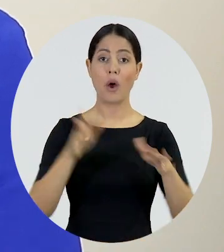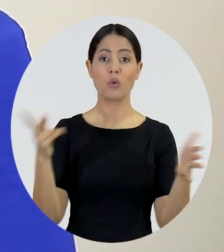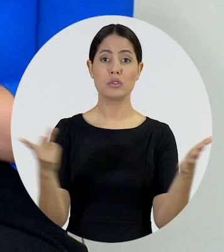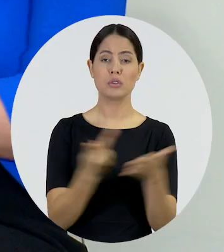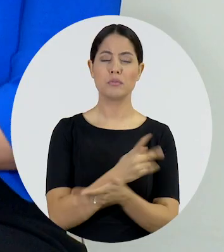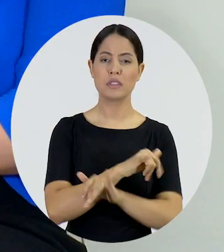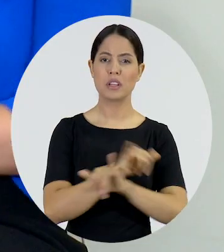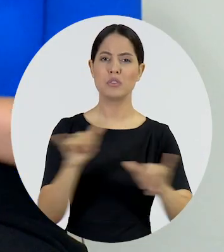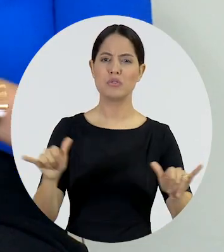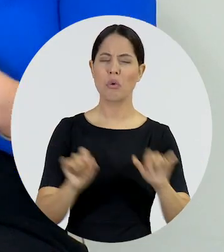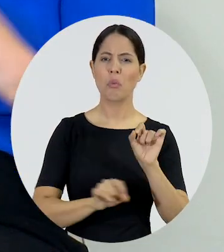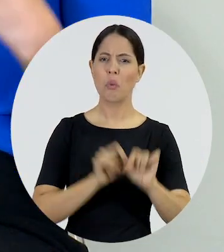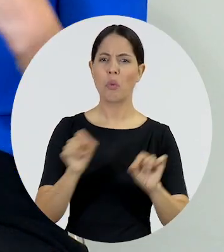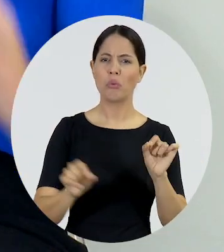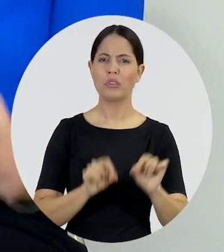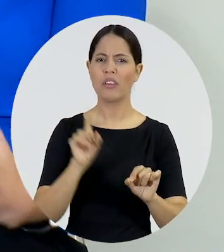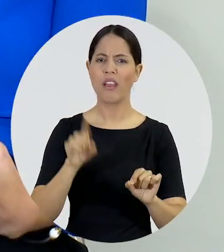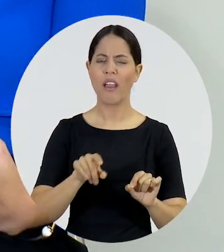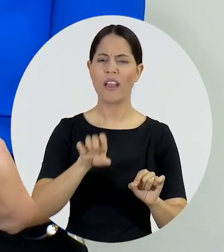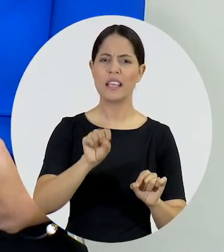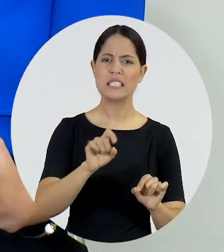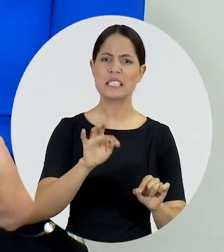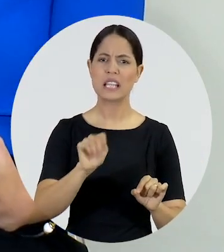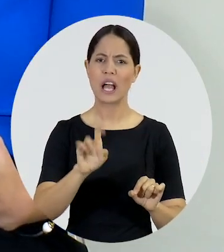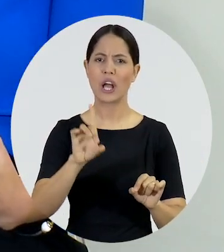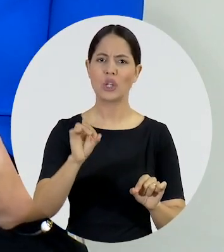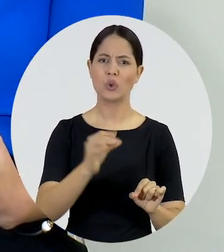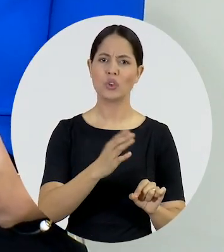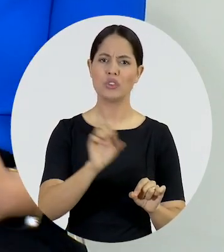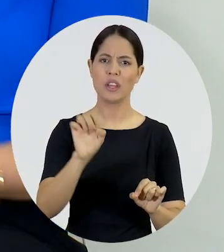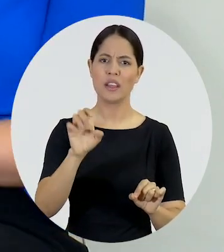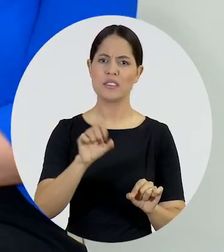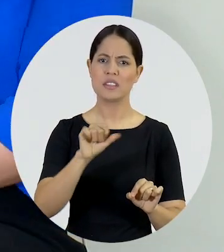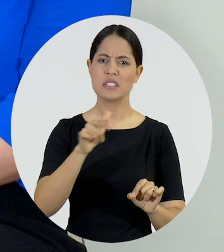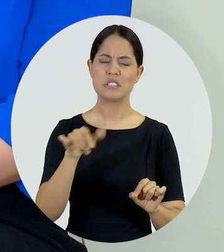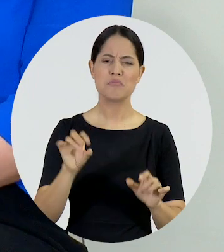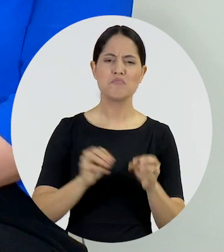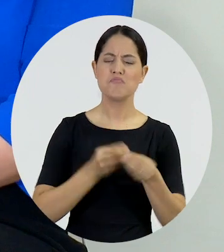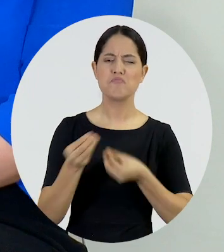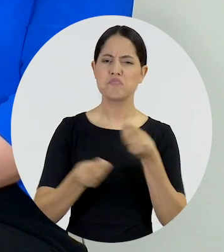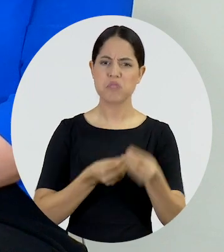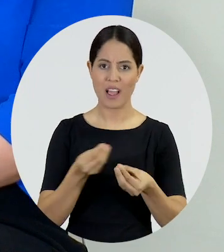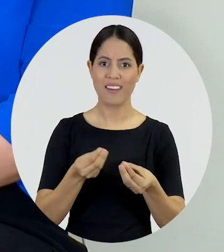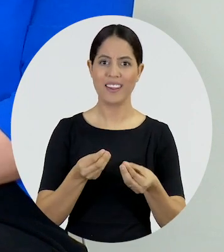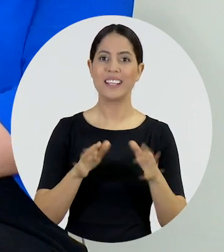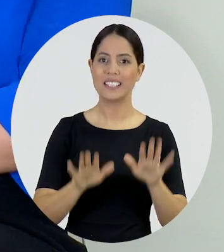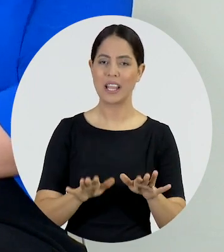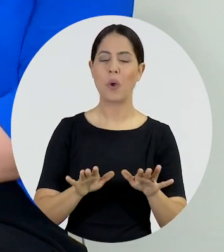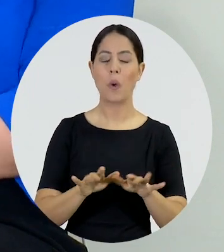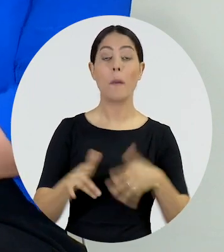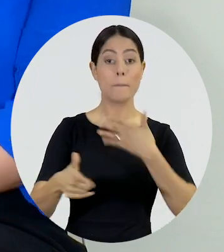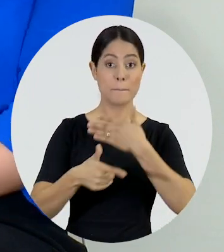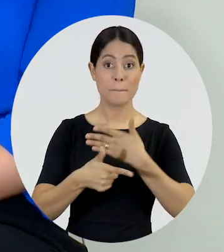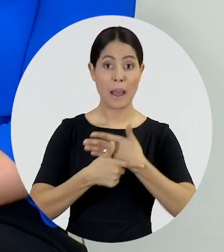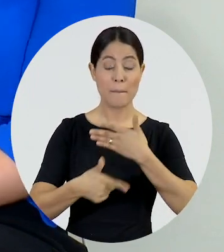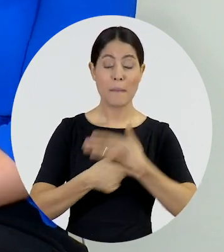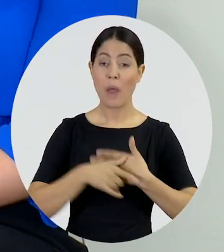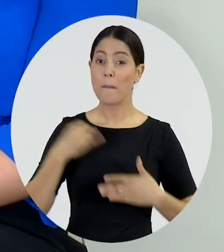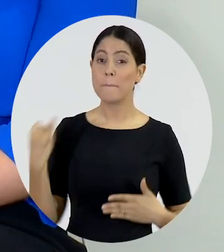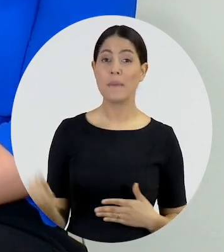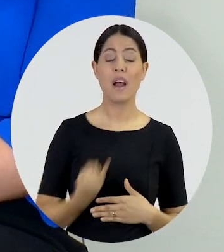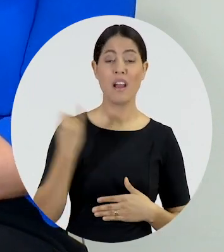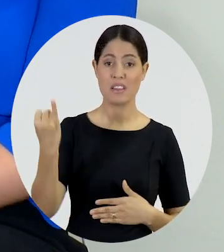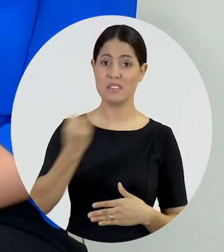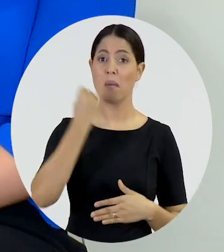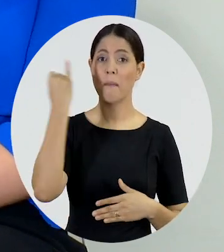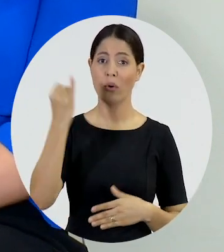público sobre o que é um Estado de exceção, quais são os fundamentos de uma democracia. E a OAB, na verdade, ocupa um papel central nesse